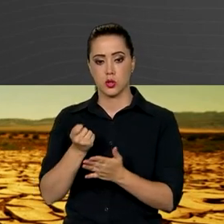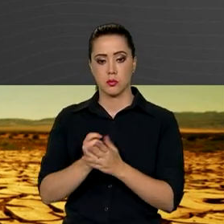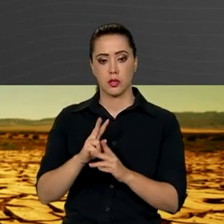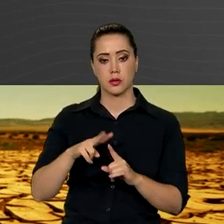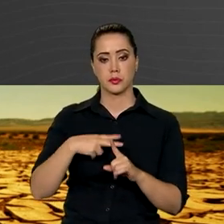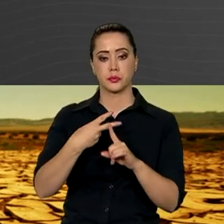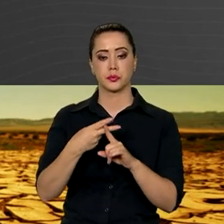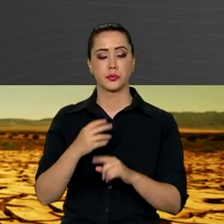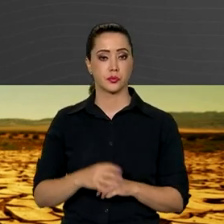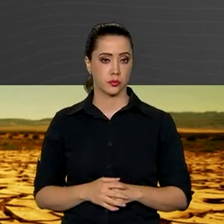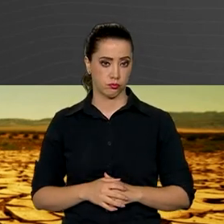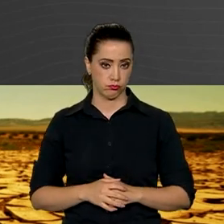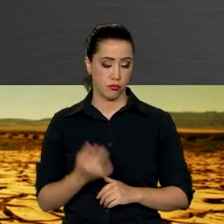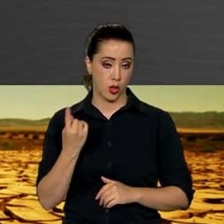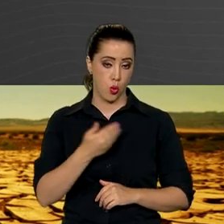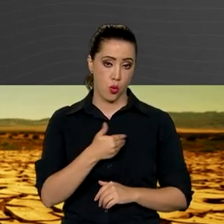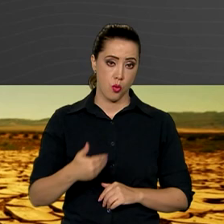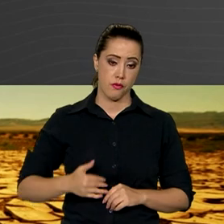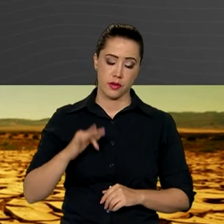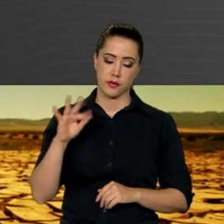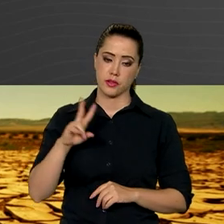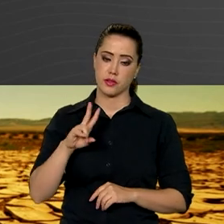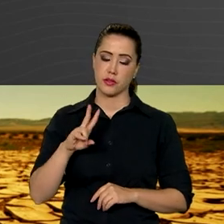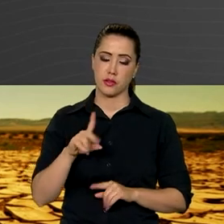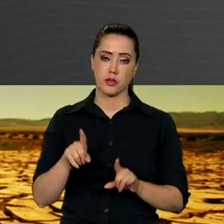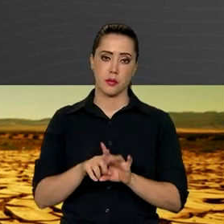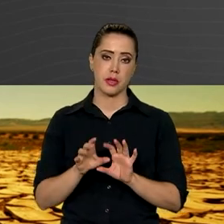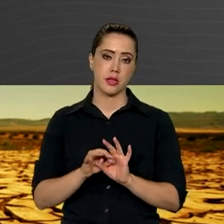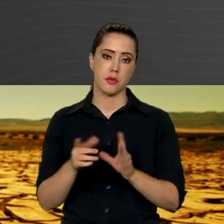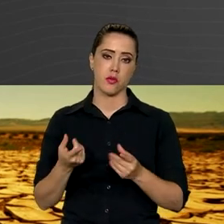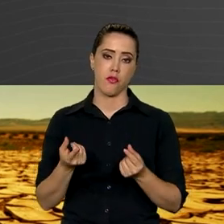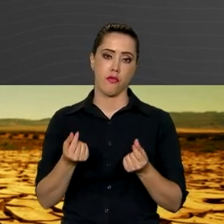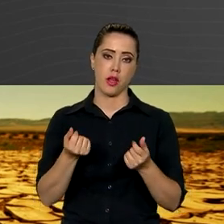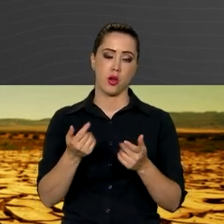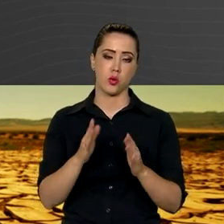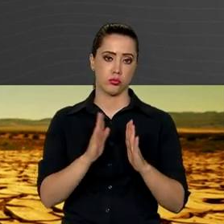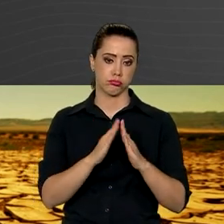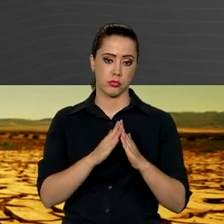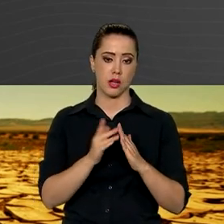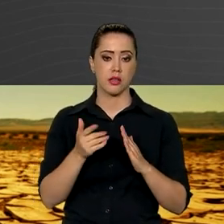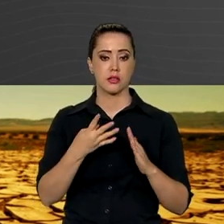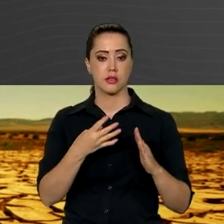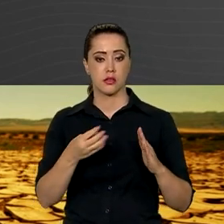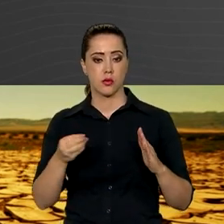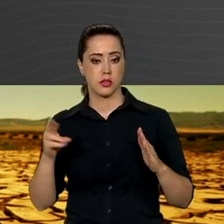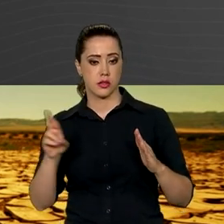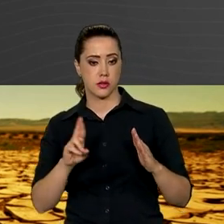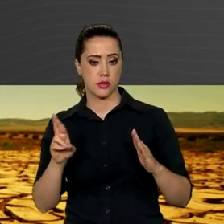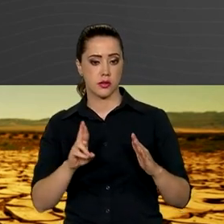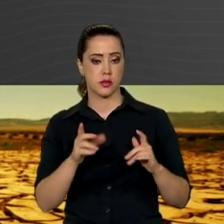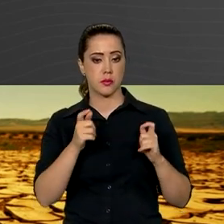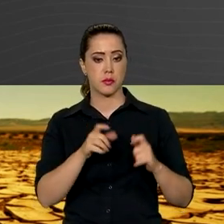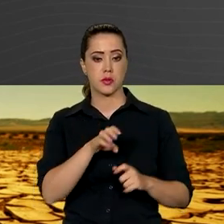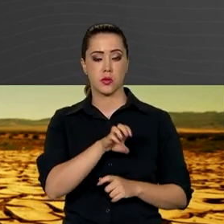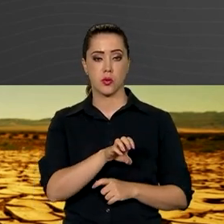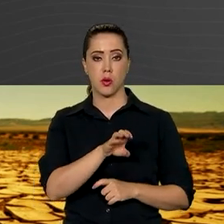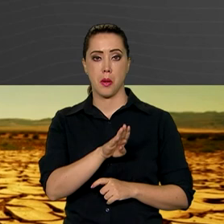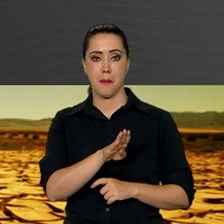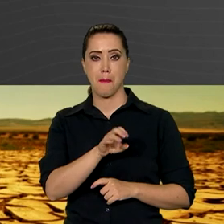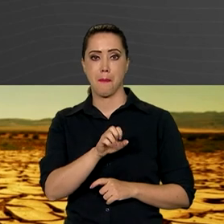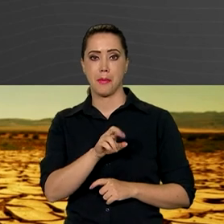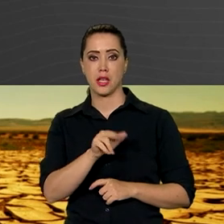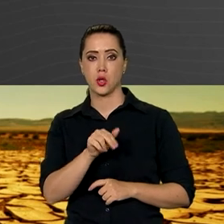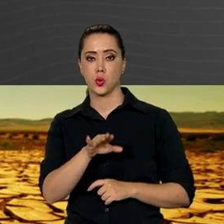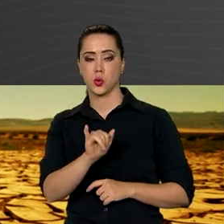extras. O governo federal também liberou auxílio-abrigamento no valor de R$ 400 para a comunidade de Beruri, onde ocorreu